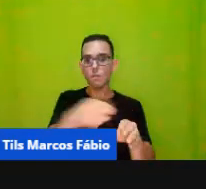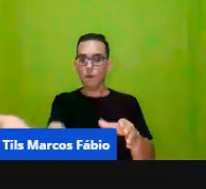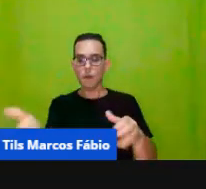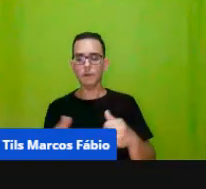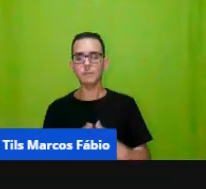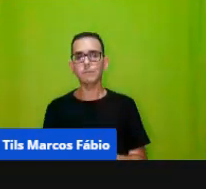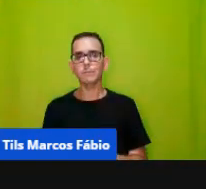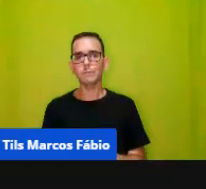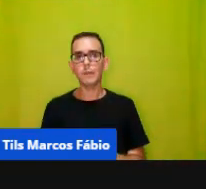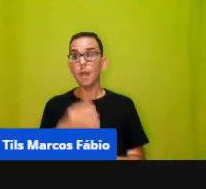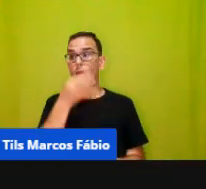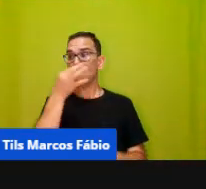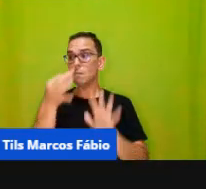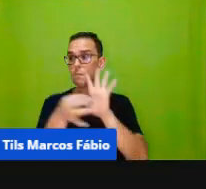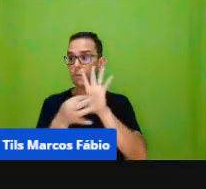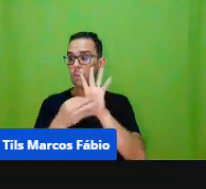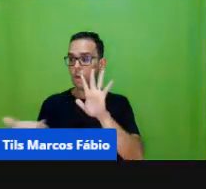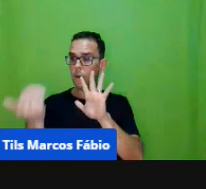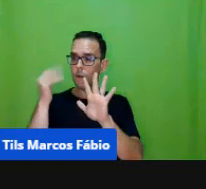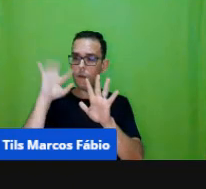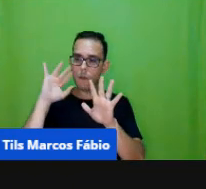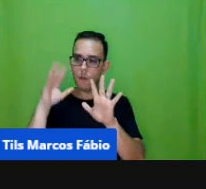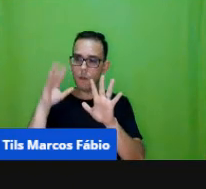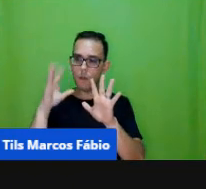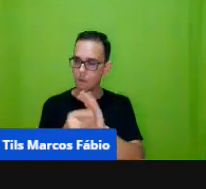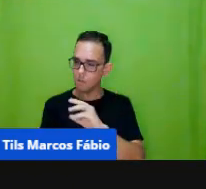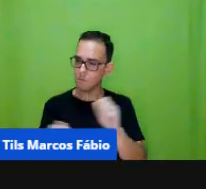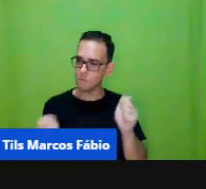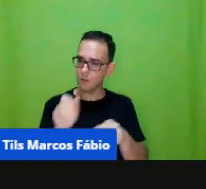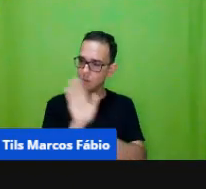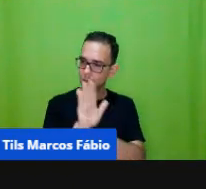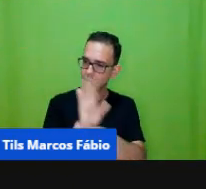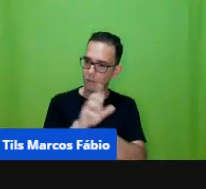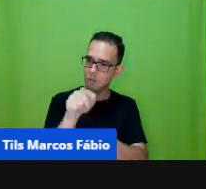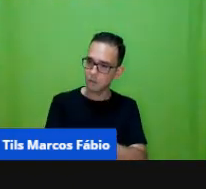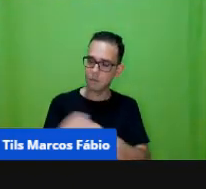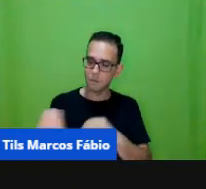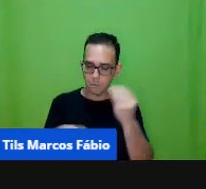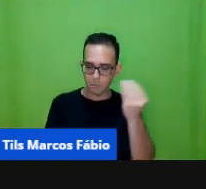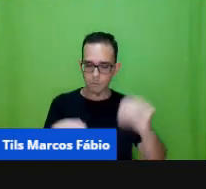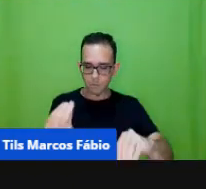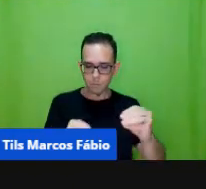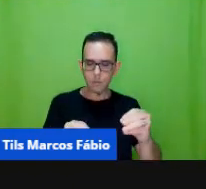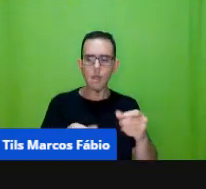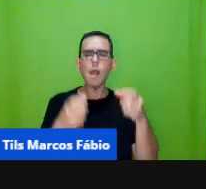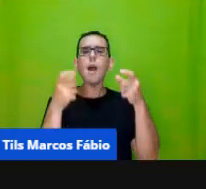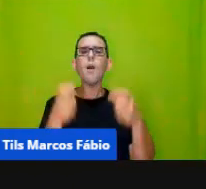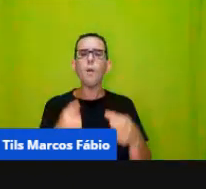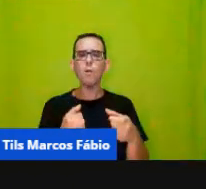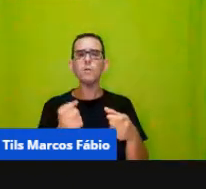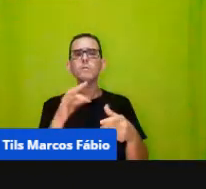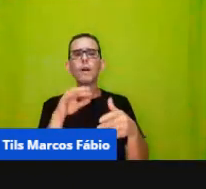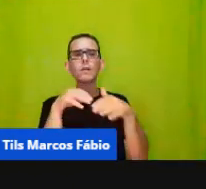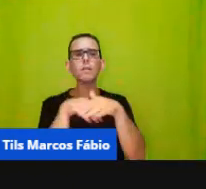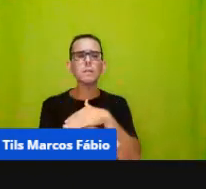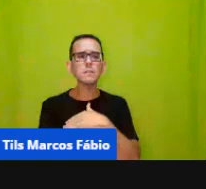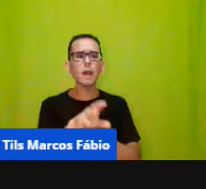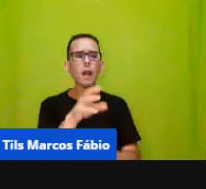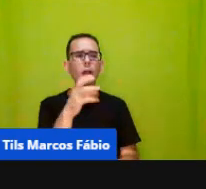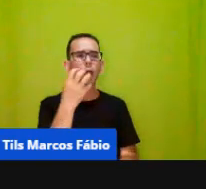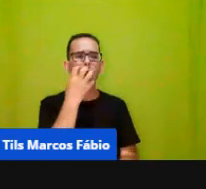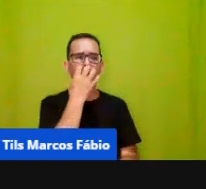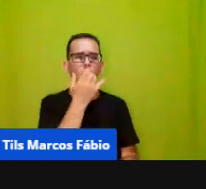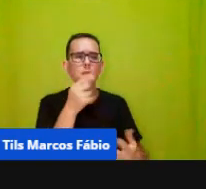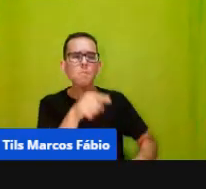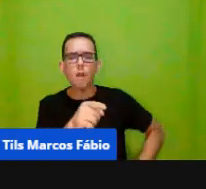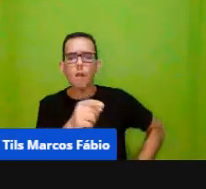você propõe para a criança solucionar esse problema esse quebra-cabeça aonde que nós vamos colocar cada animal que animais